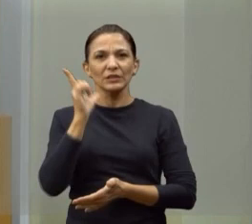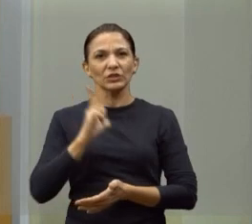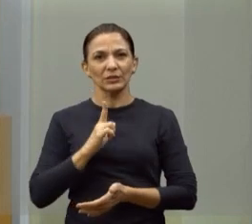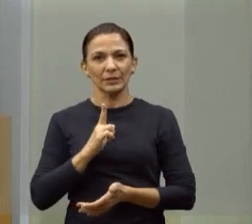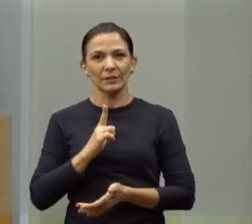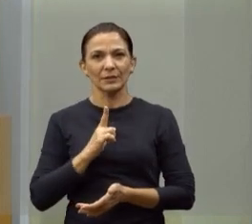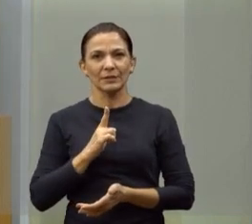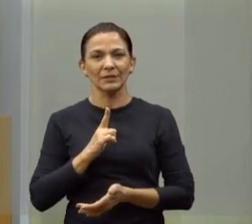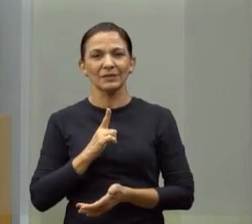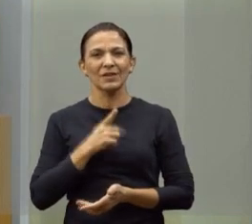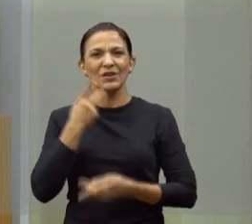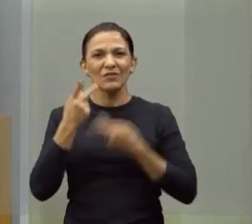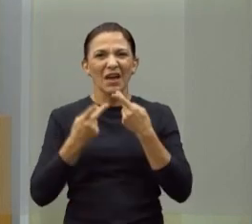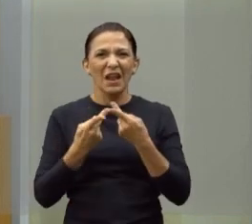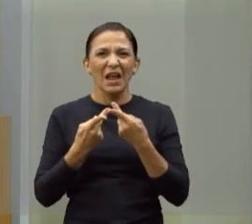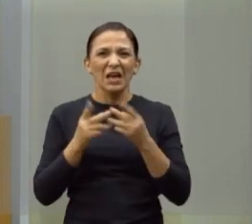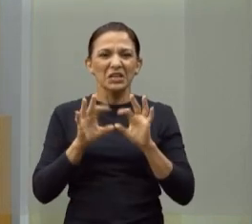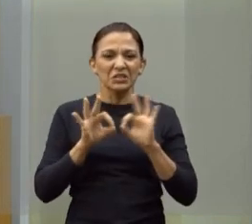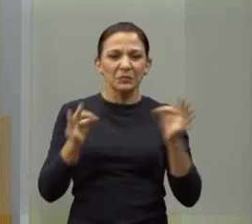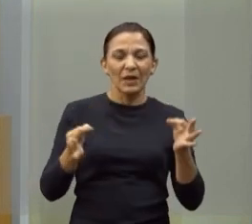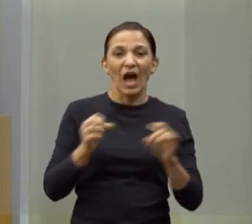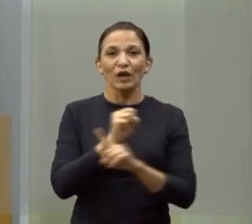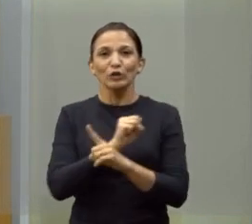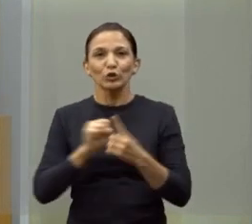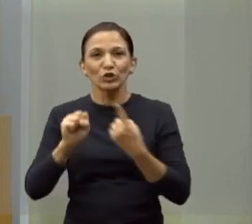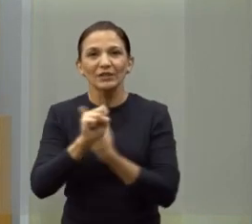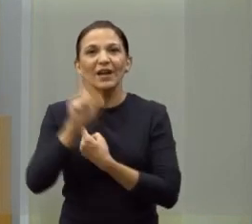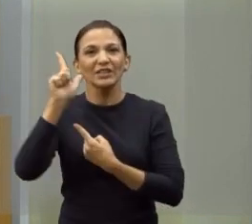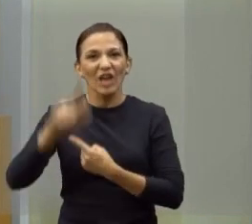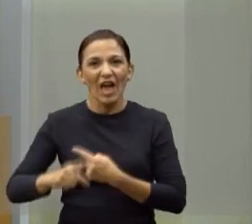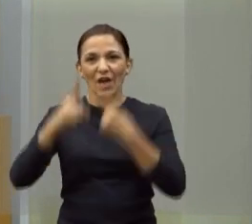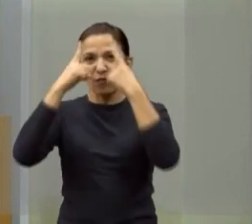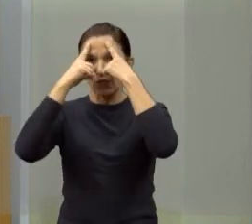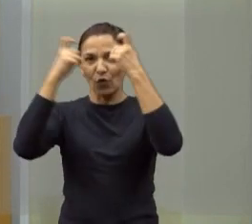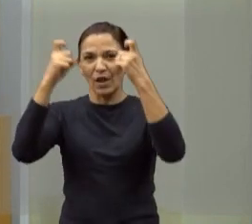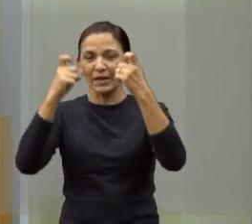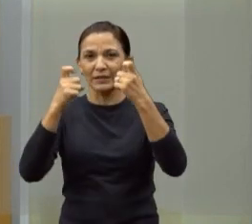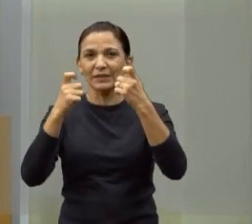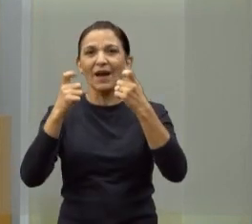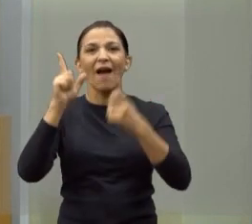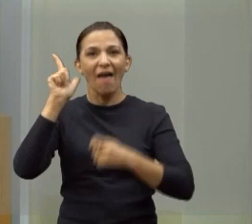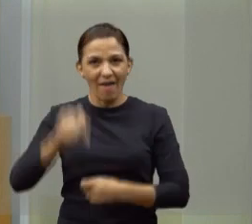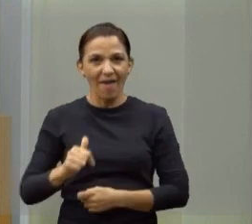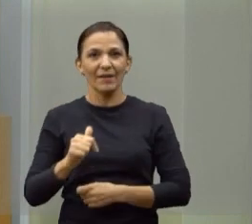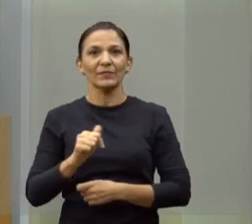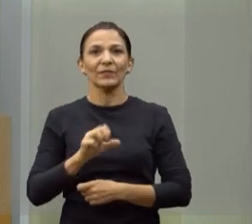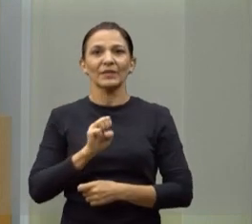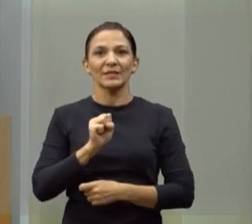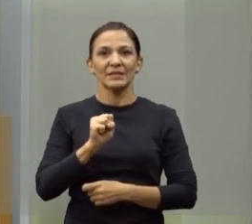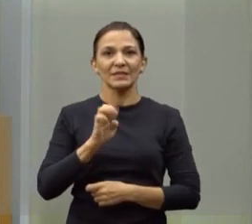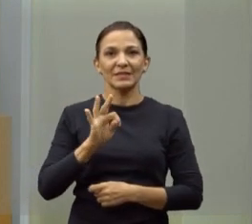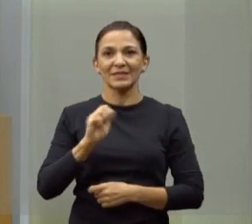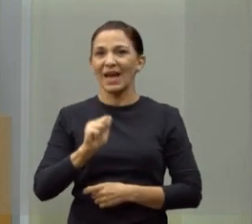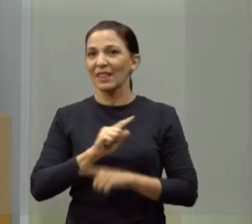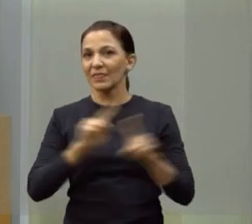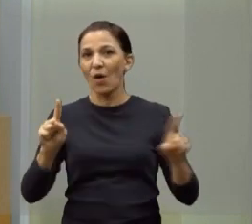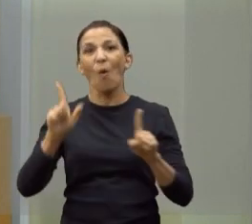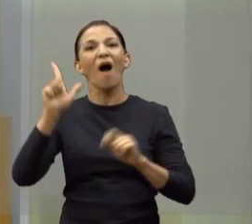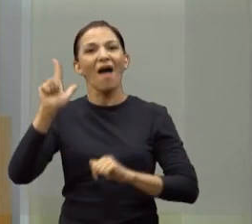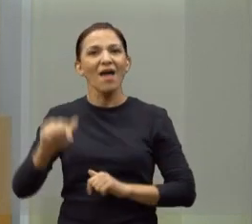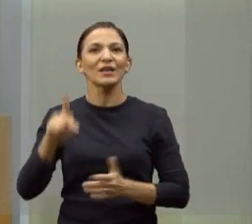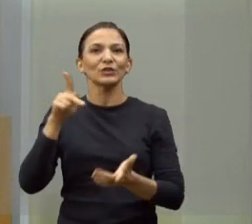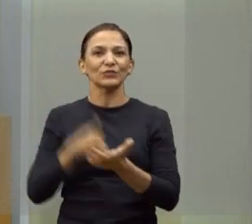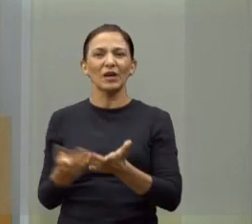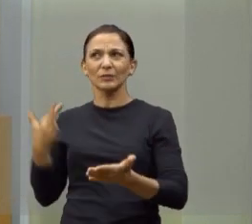podemos romantizar a situação. A sociedade, ela é violenta, ela não está violenta. A sociedade, ela é violenta e nós